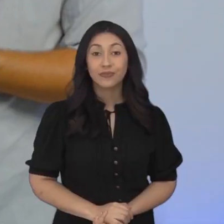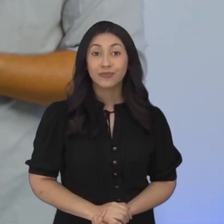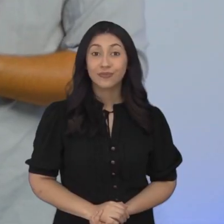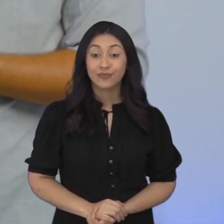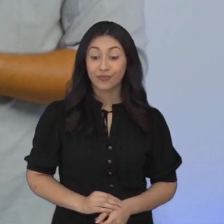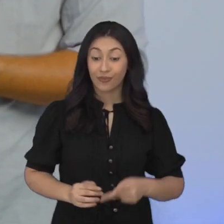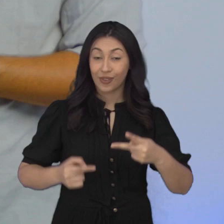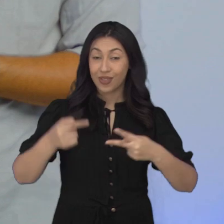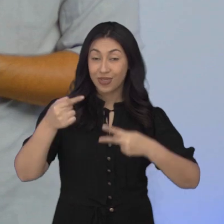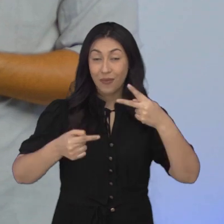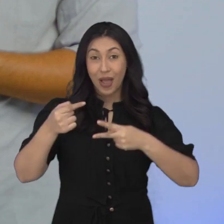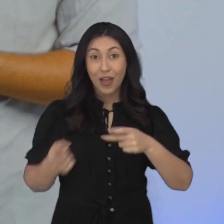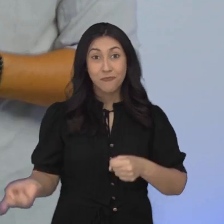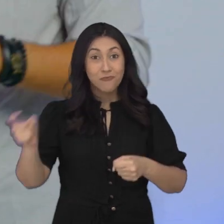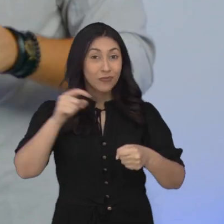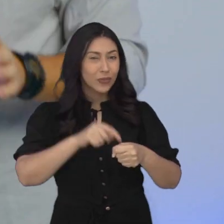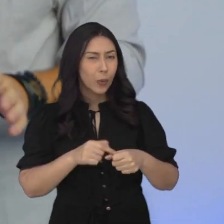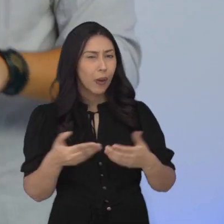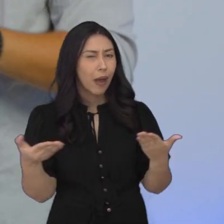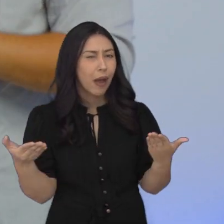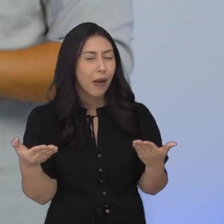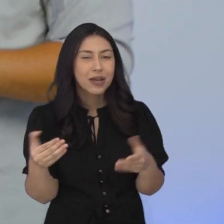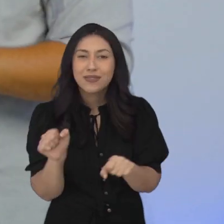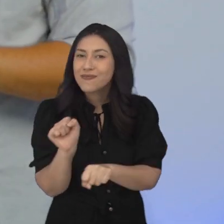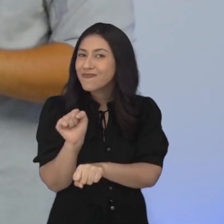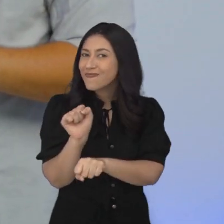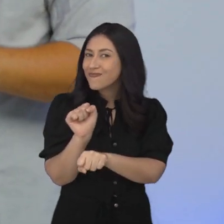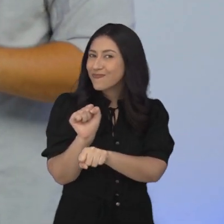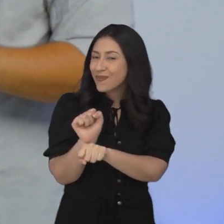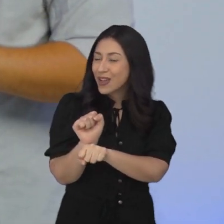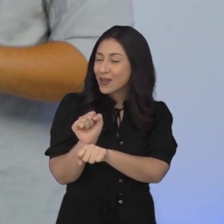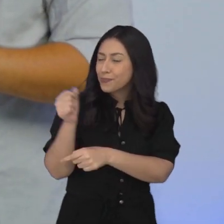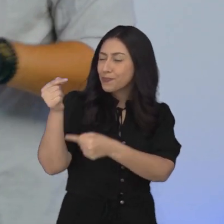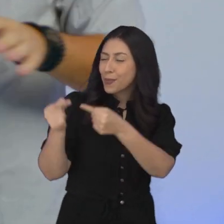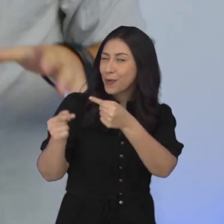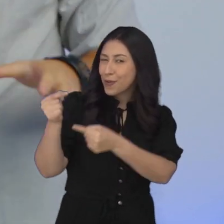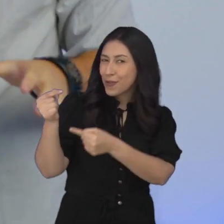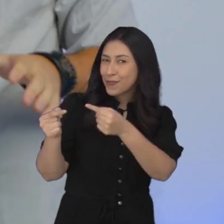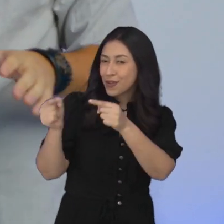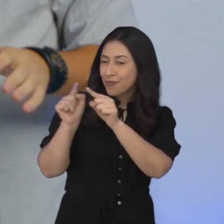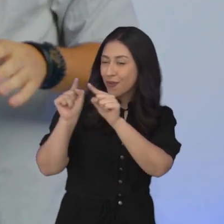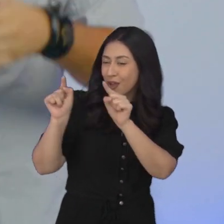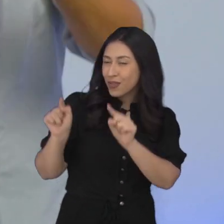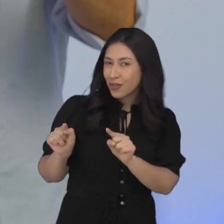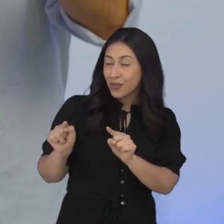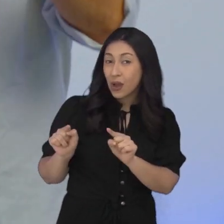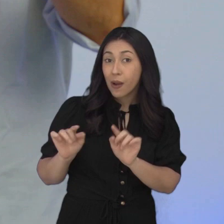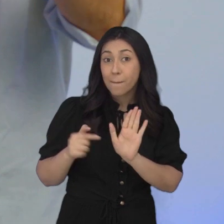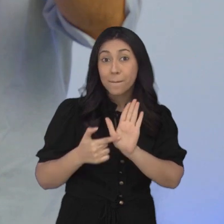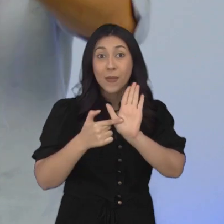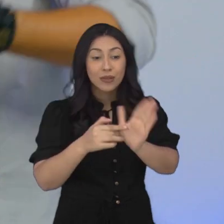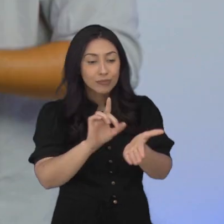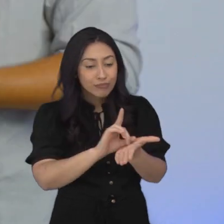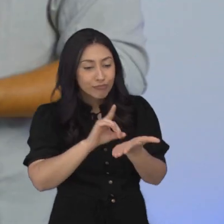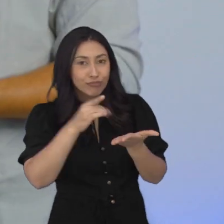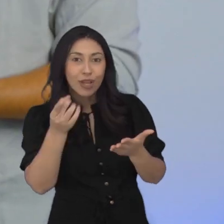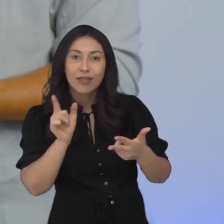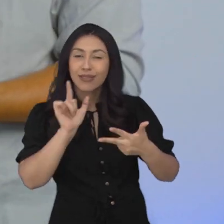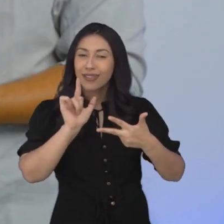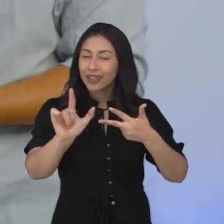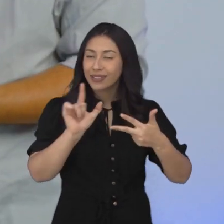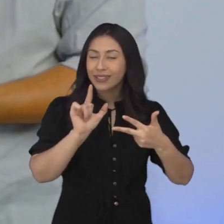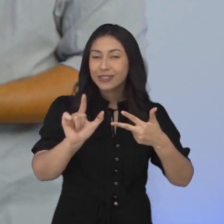Sobre política está de volta e agora a gente faz uma pausa na conversa sobre os servidores públicos para te mostrar o dicionário